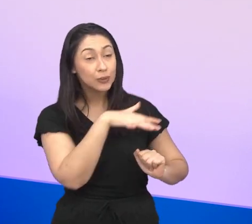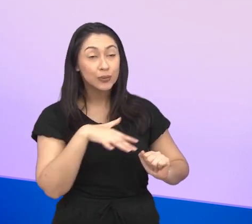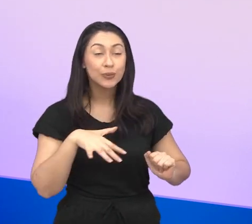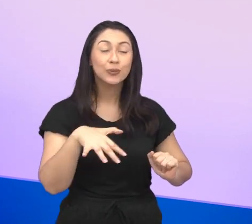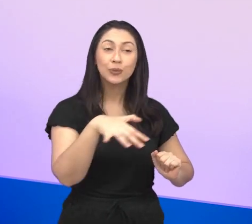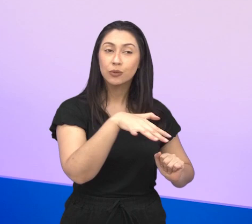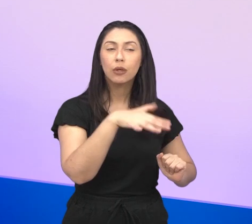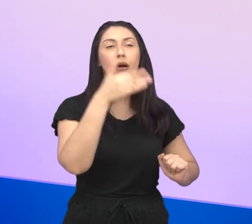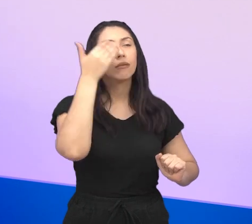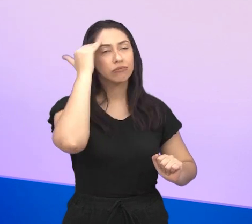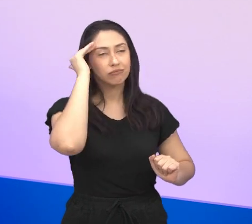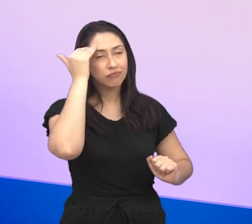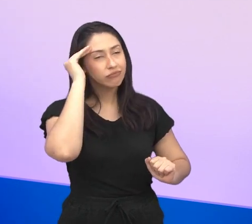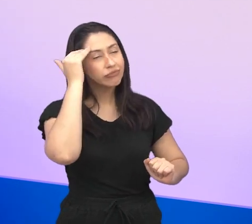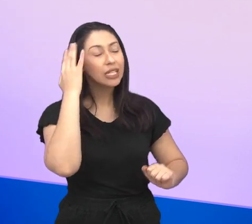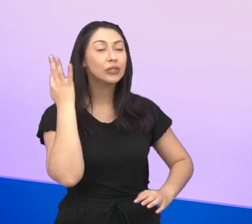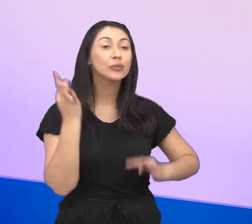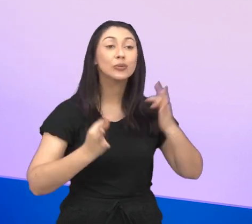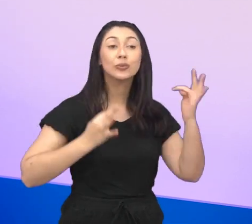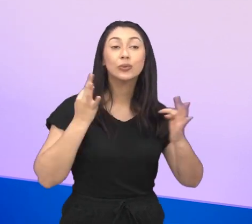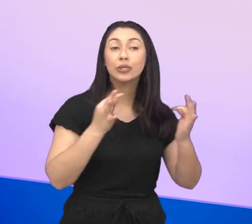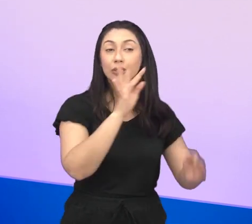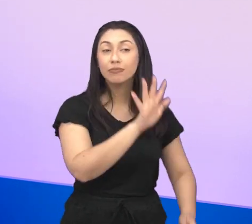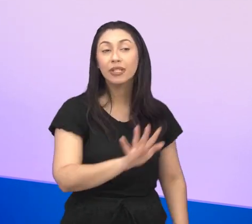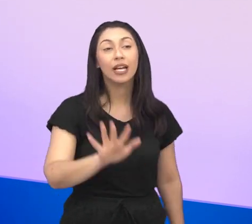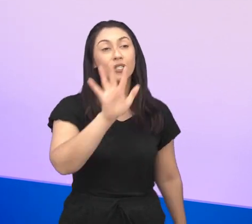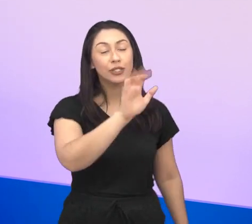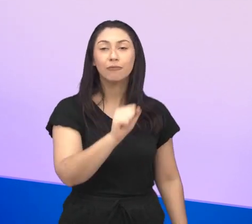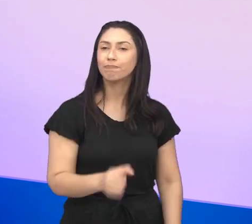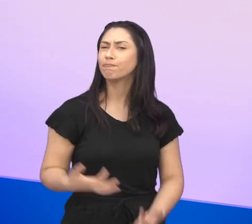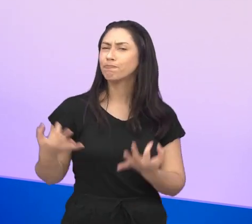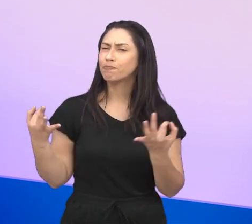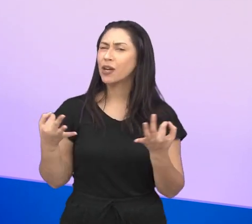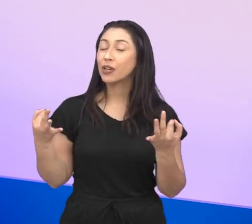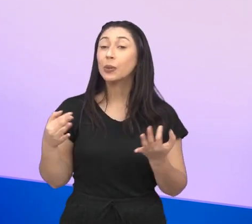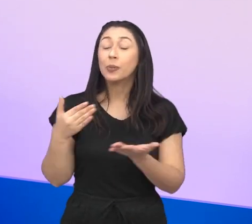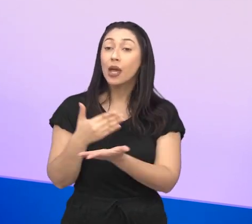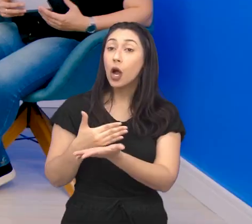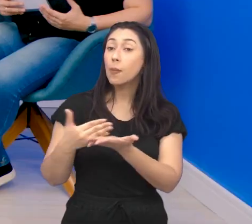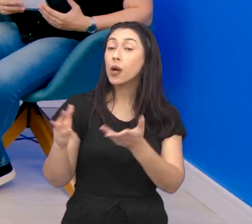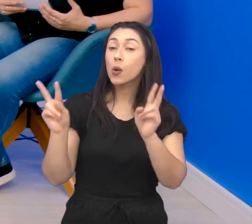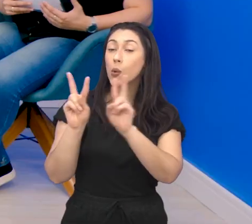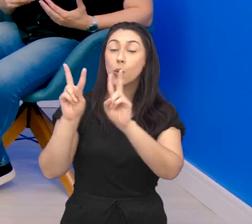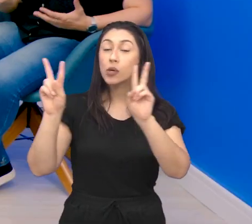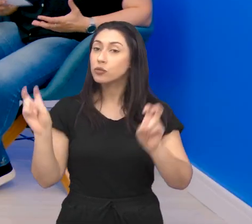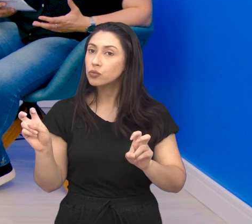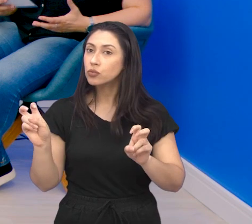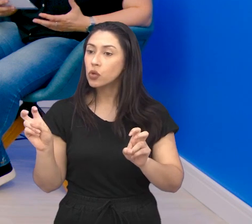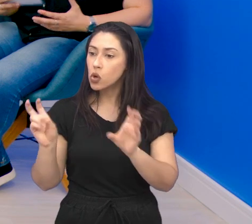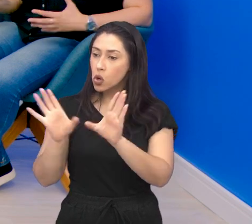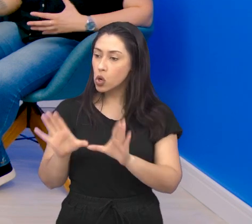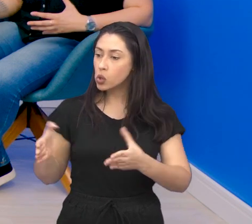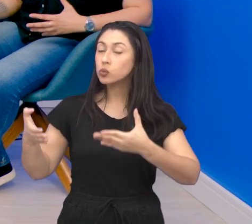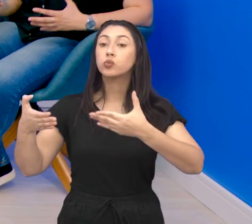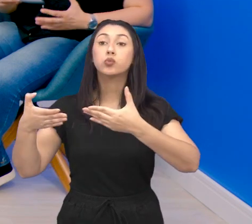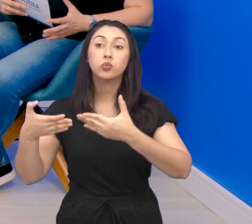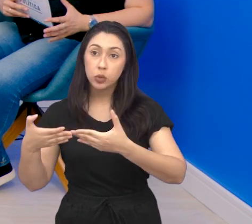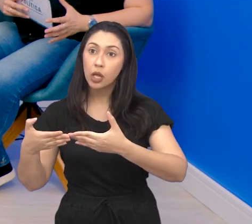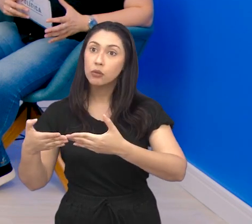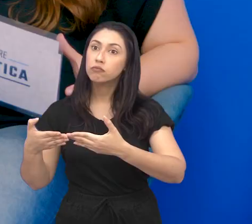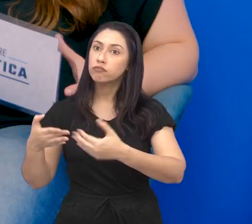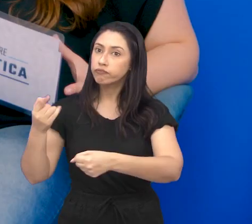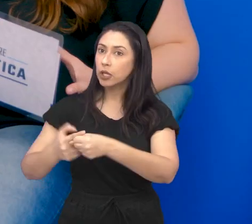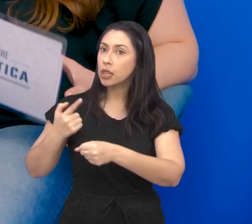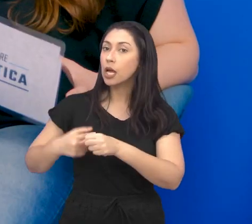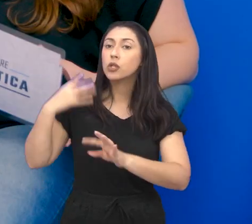possa compreender um pouco mais sobre o turismo na nossa região. Legal. Perfeito, Fabrício. Vamos começar falando então sobre o CONTUR e o papel dele aqui no